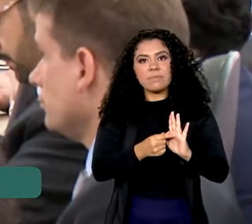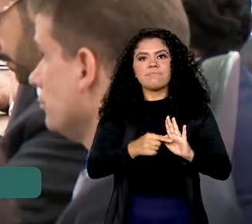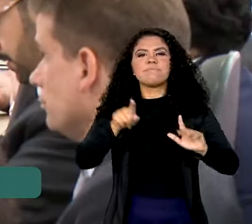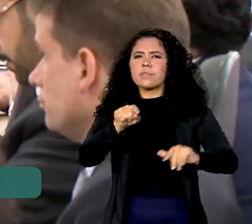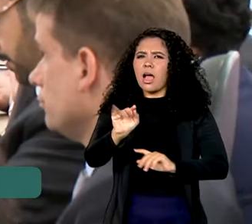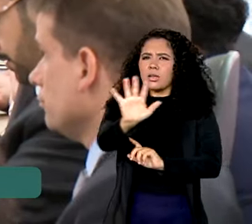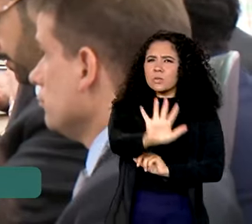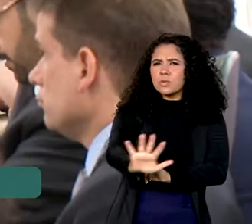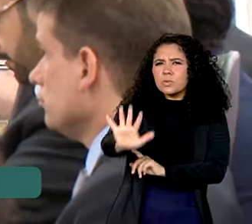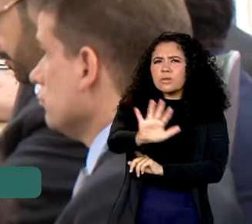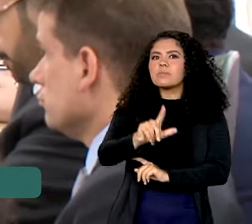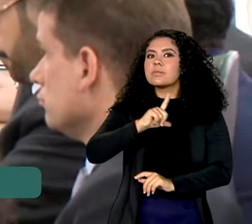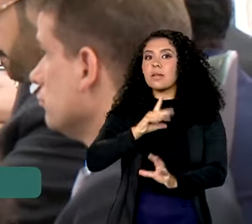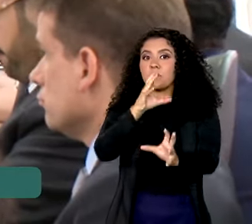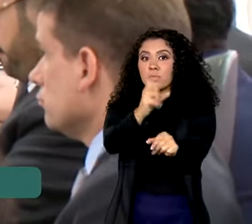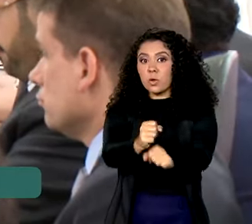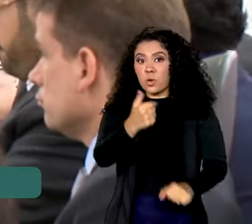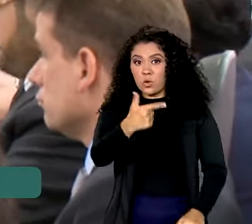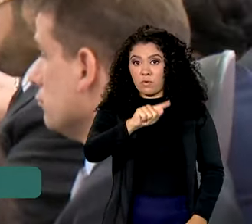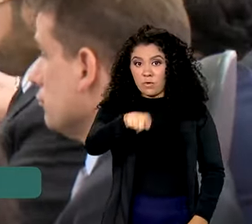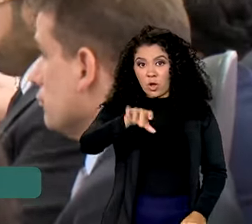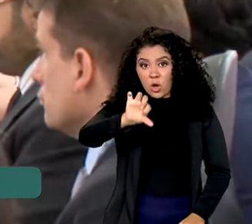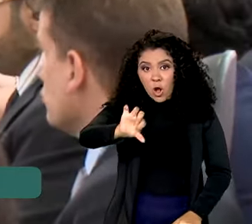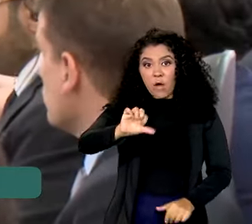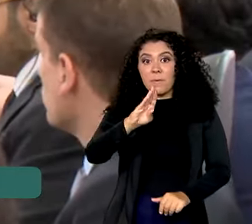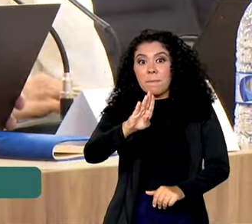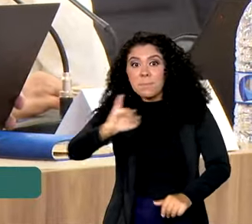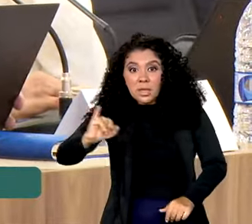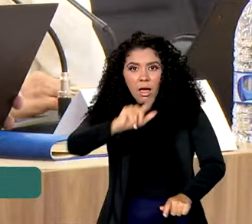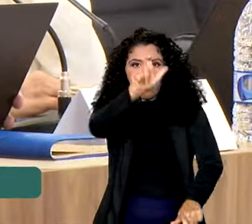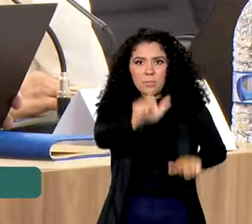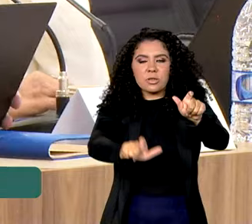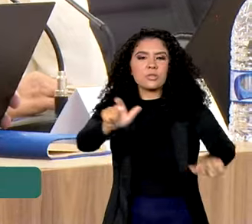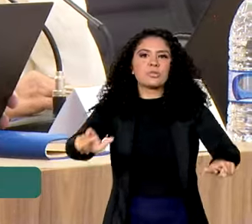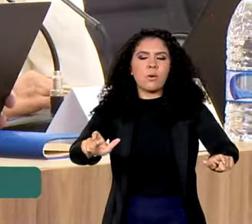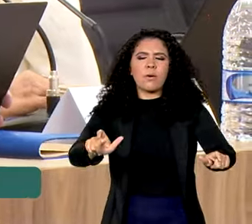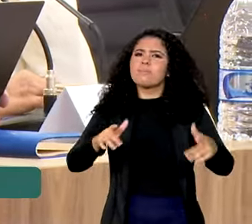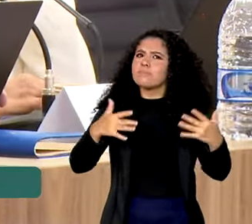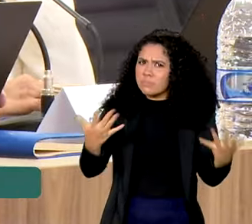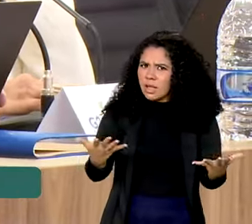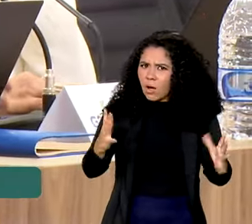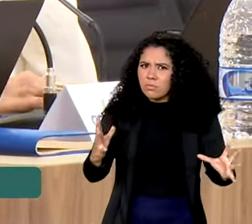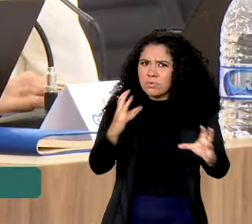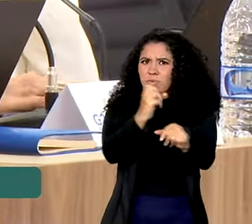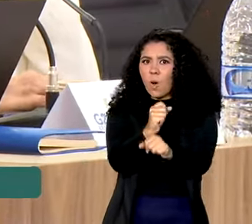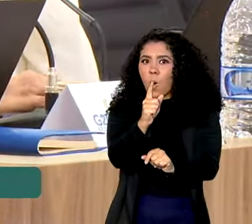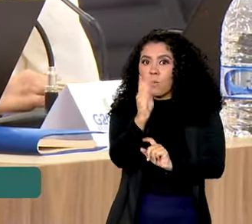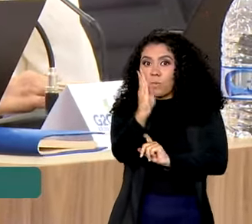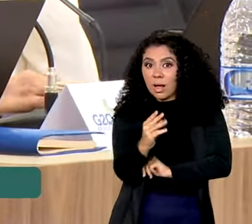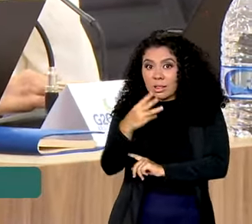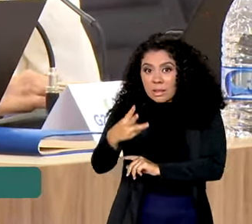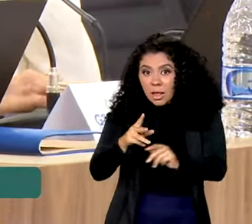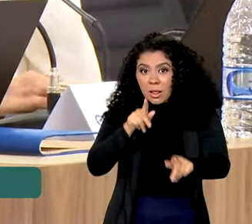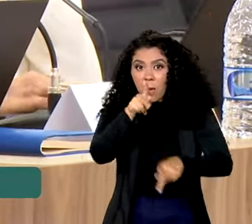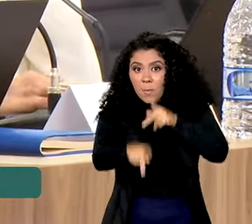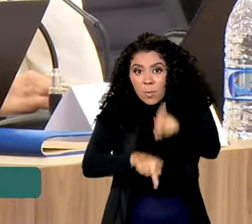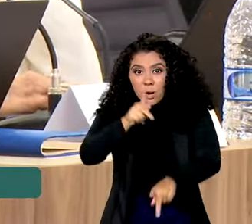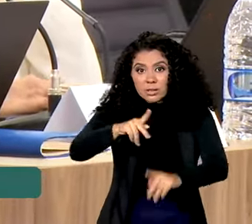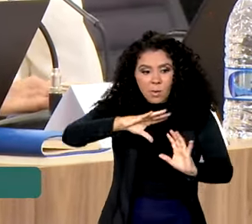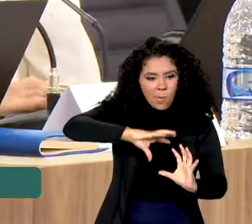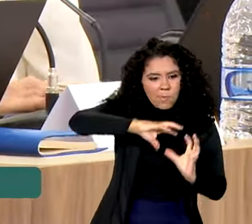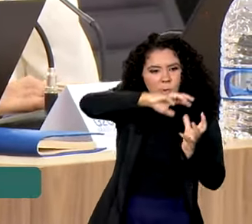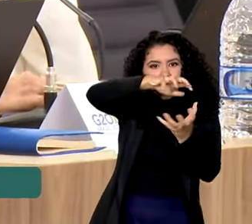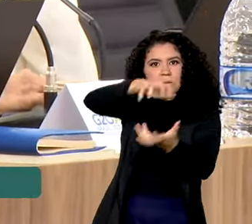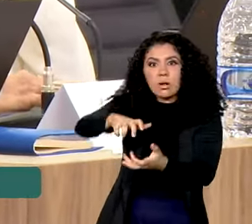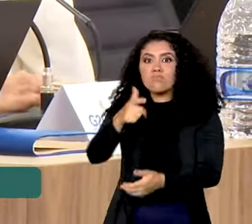cenário em que 2,9 bilhões de pessoas, ou seja, um terço da população mundial, não tem